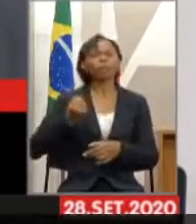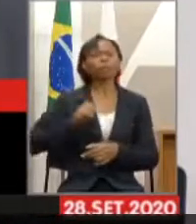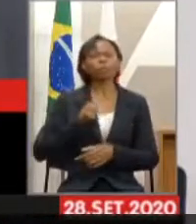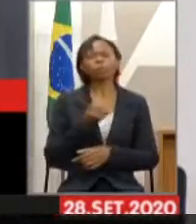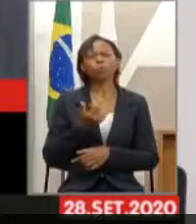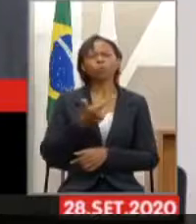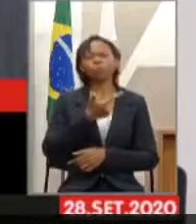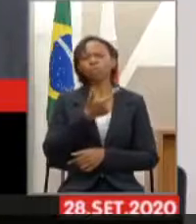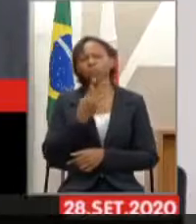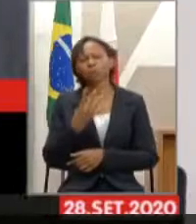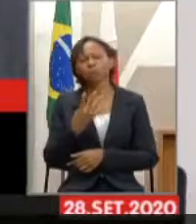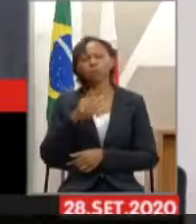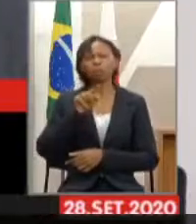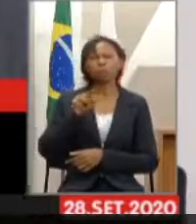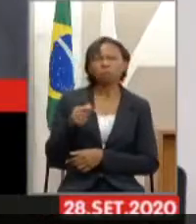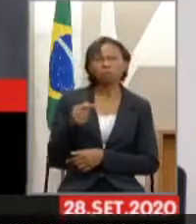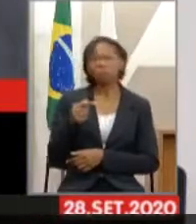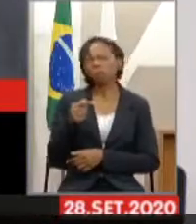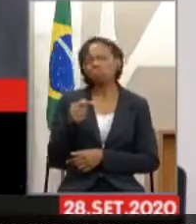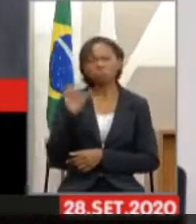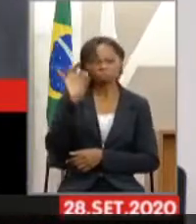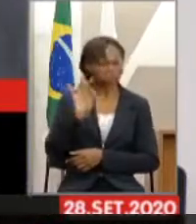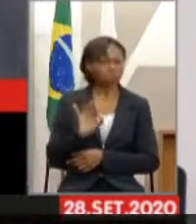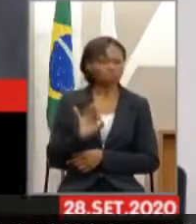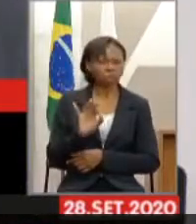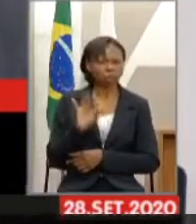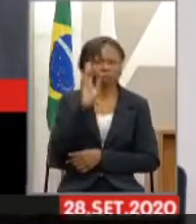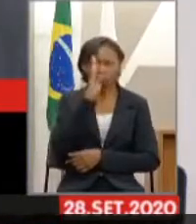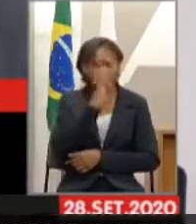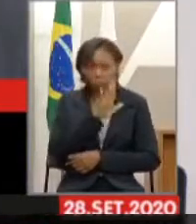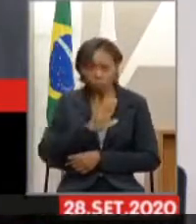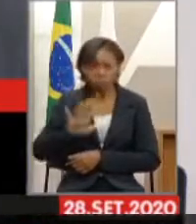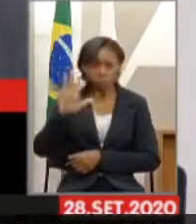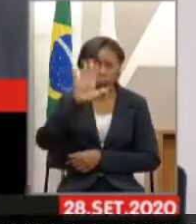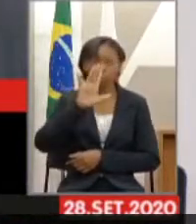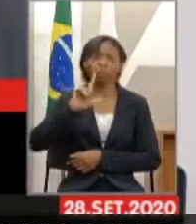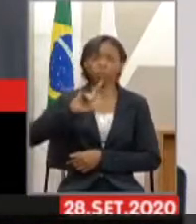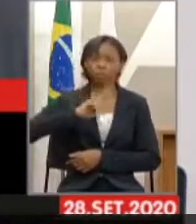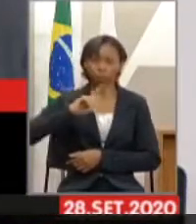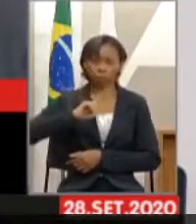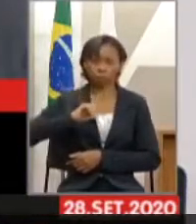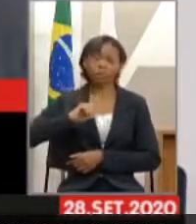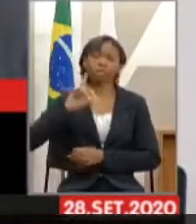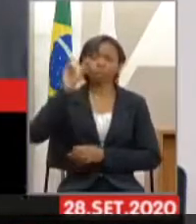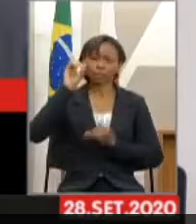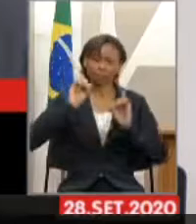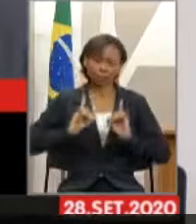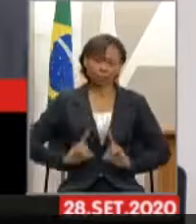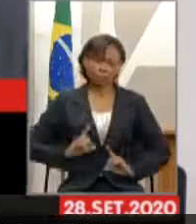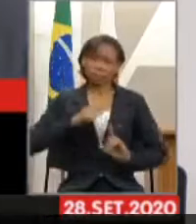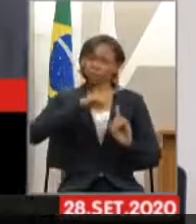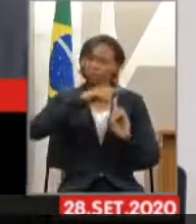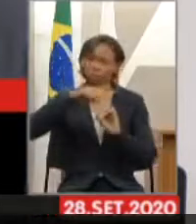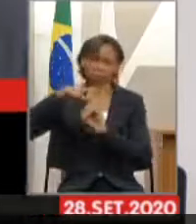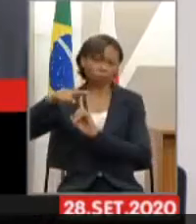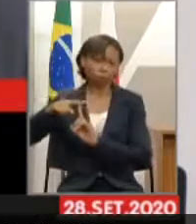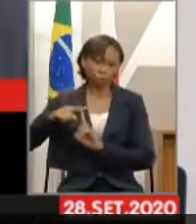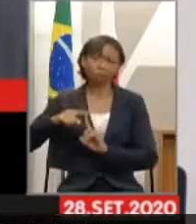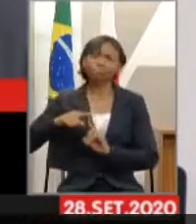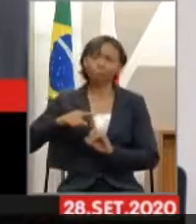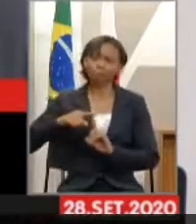por cento da população brasileira tem algum tipo de deficiência. É um número muito grande.